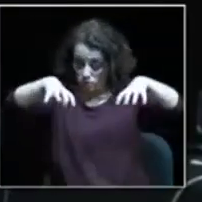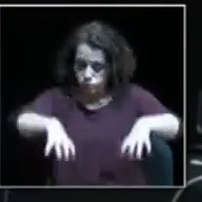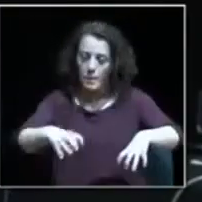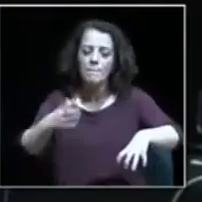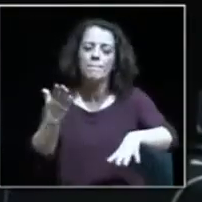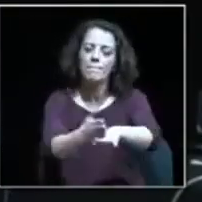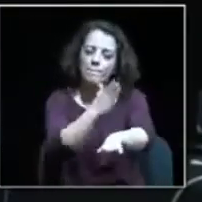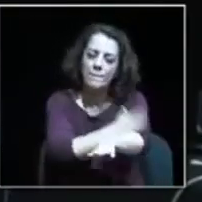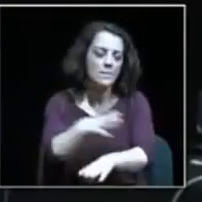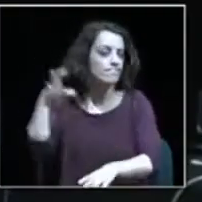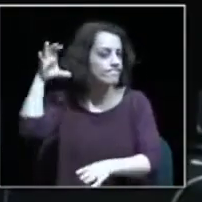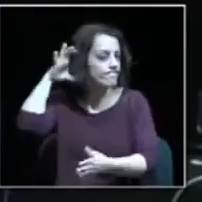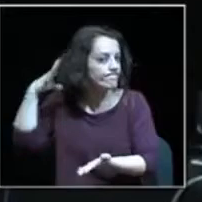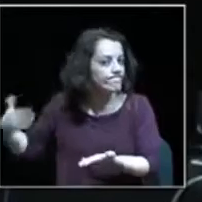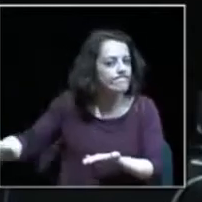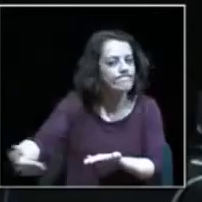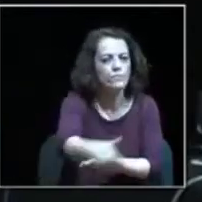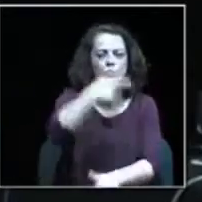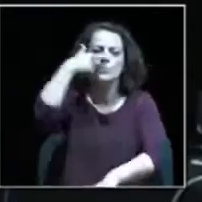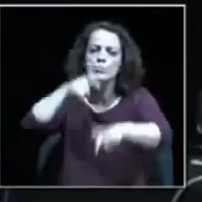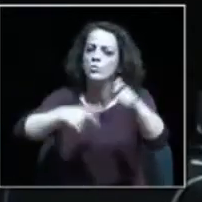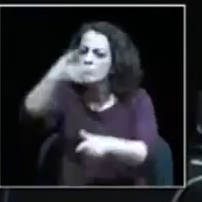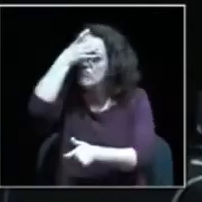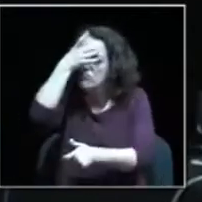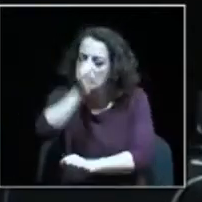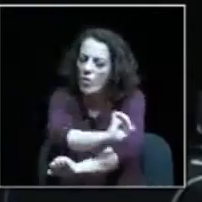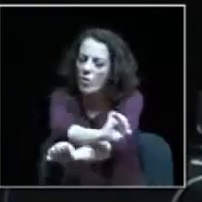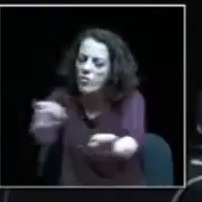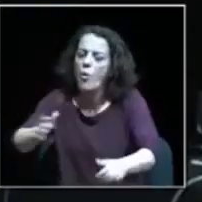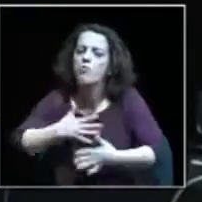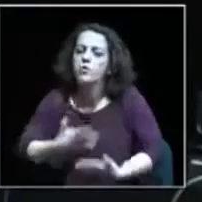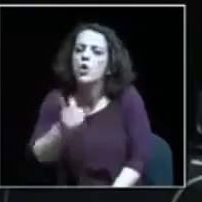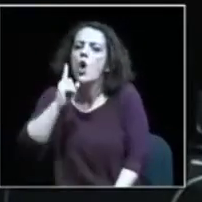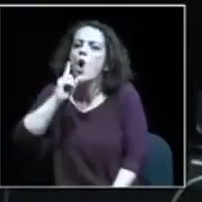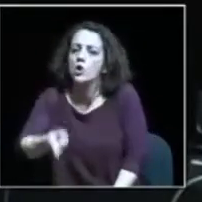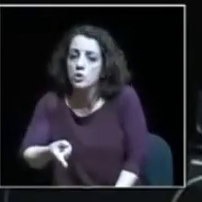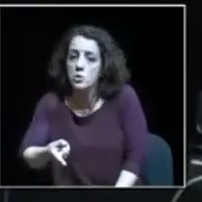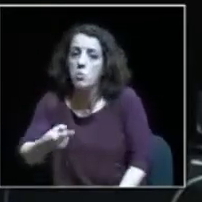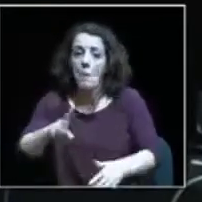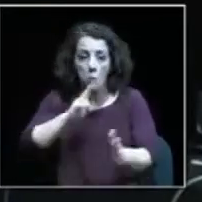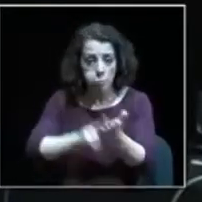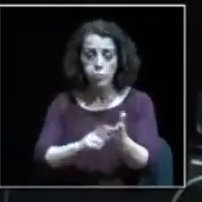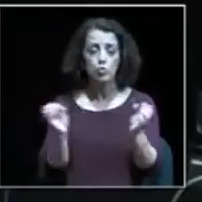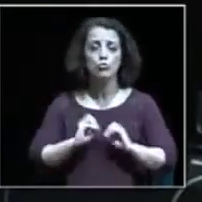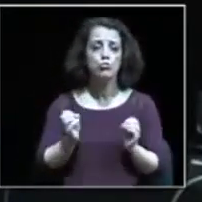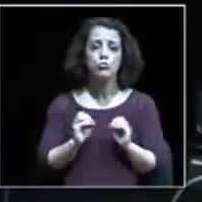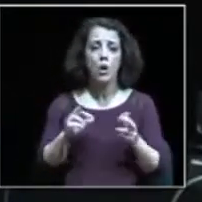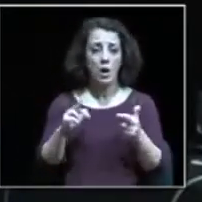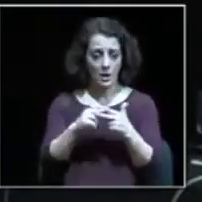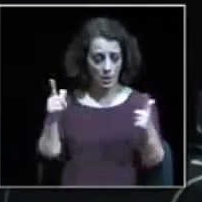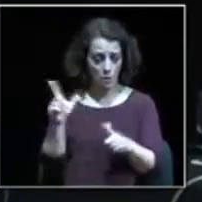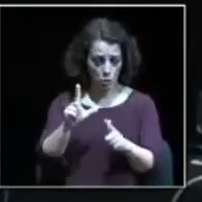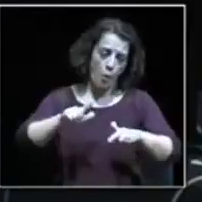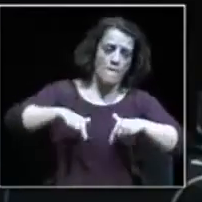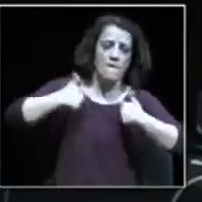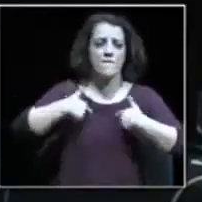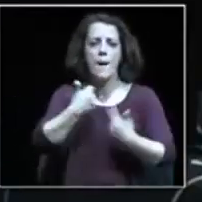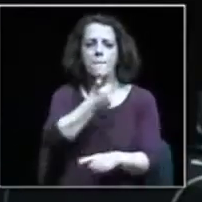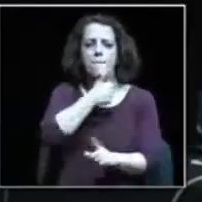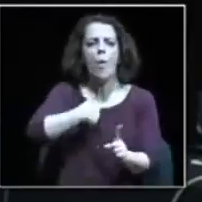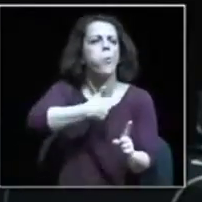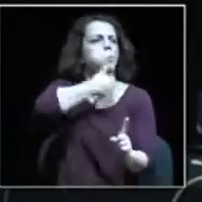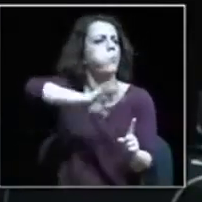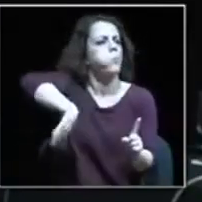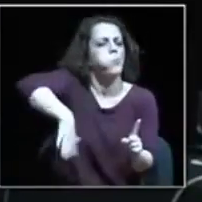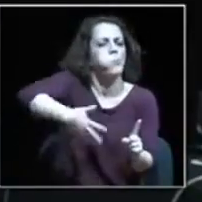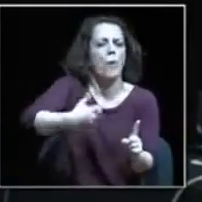visasse uma requalificação que fosse ao encontro da vontade dos cidadãos. Mas não, a Câmara Municipal de Lisboa prefere o lema do quero,